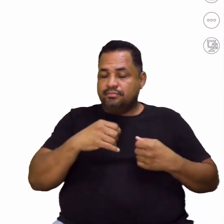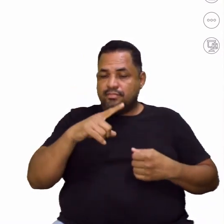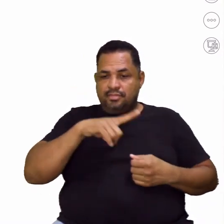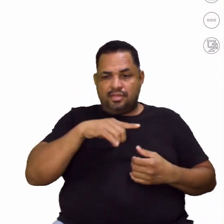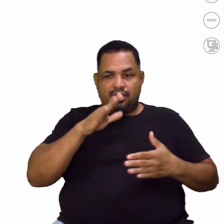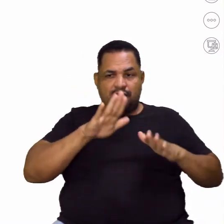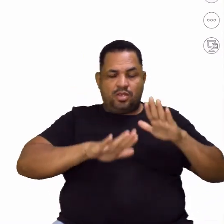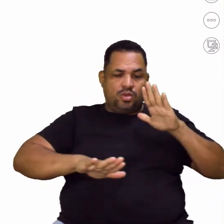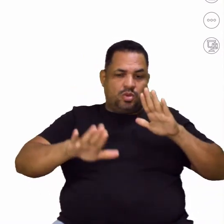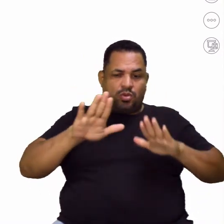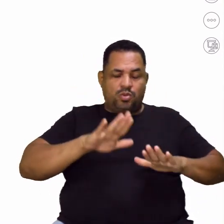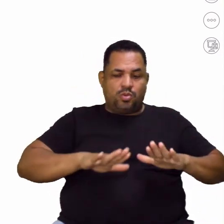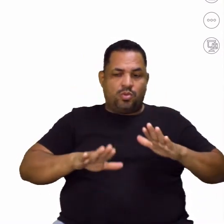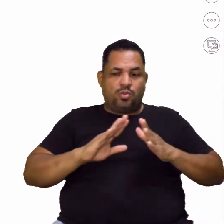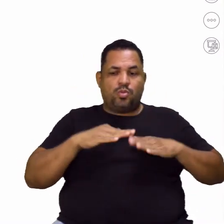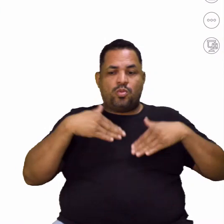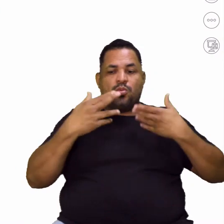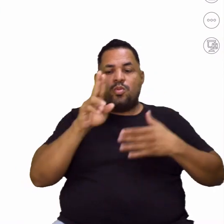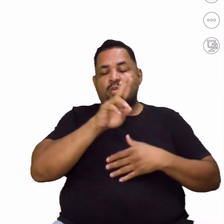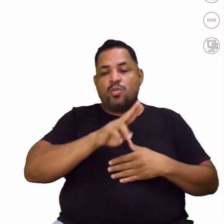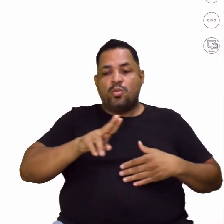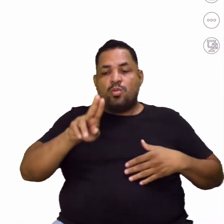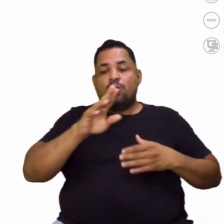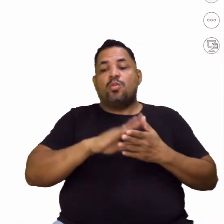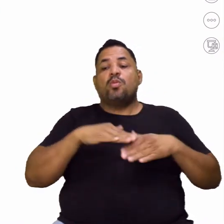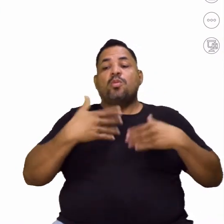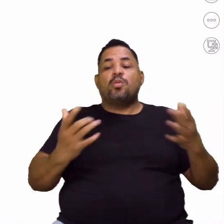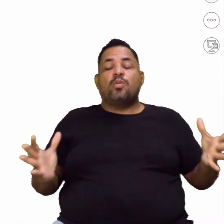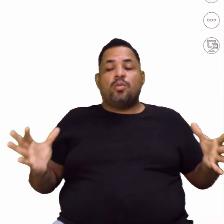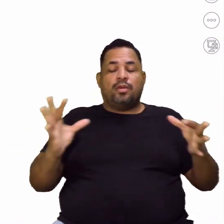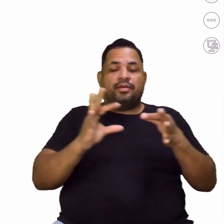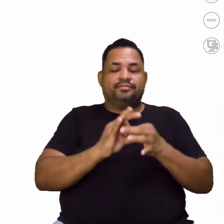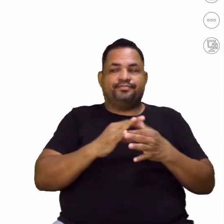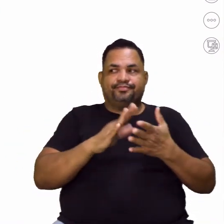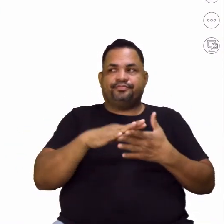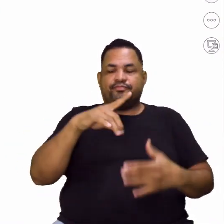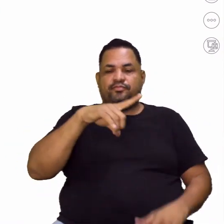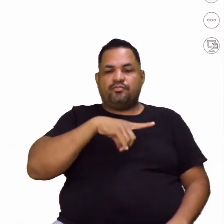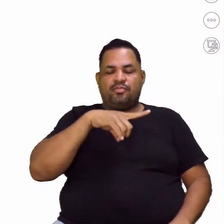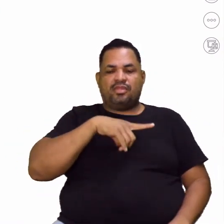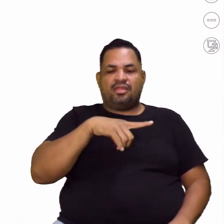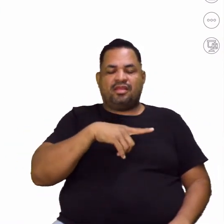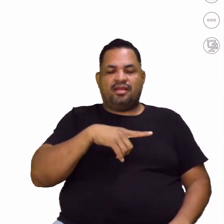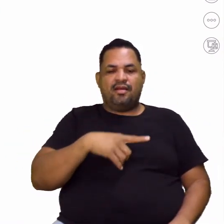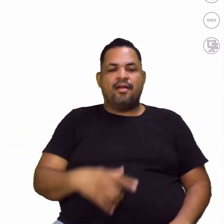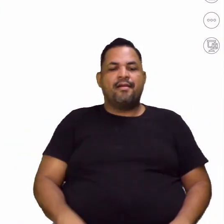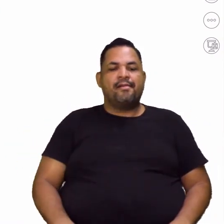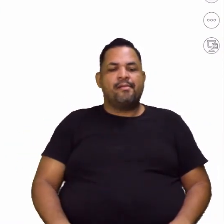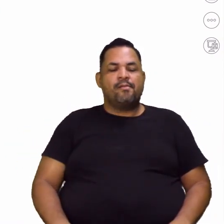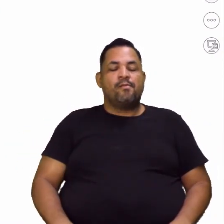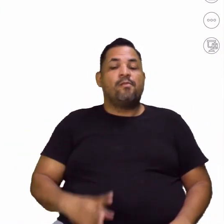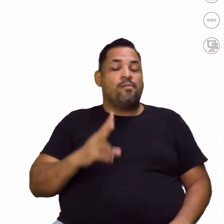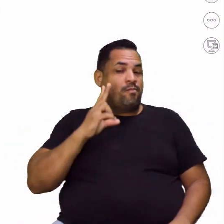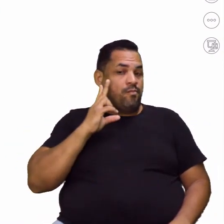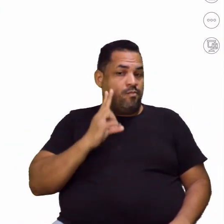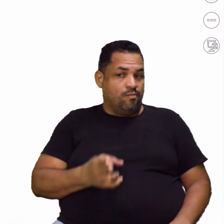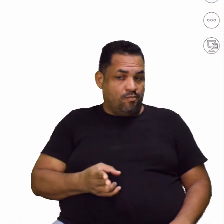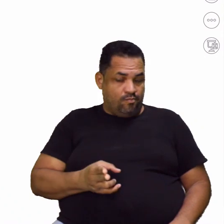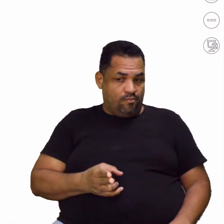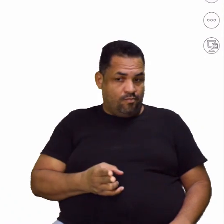Quando que você vai utilizar? E qual é o contexto? Mas aí, tenho o quê? A mesma